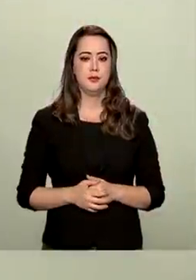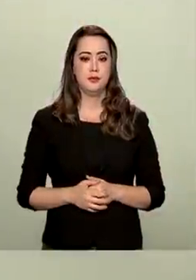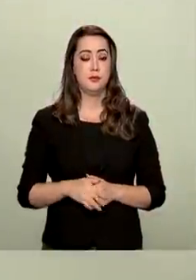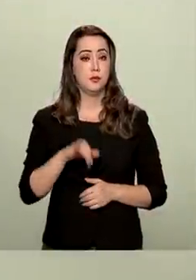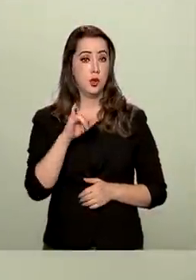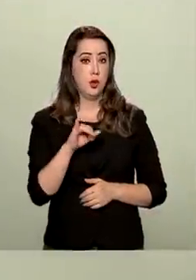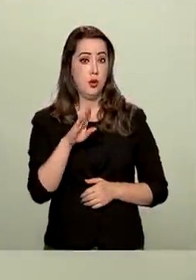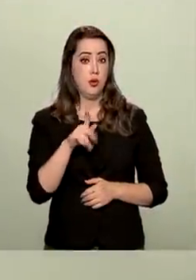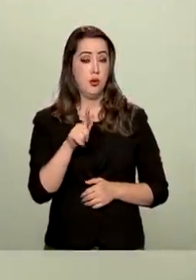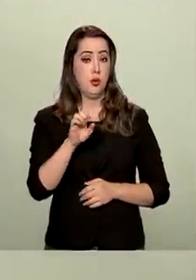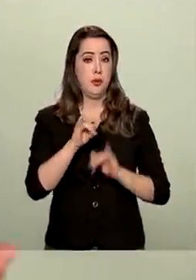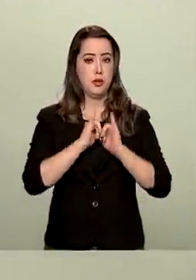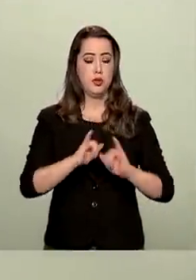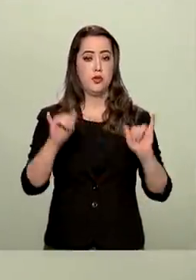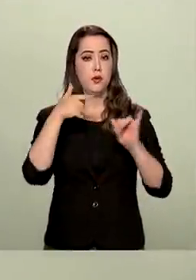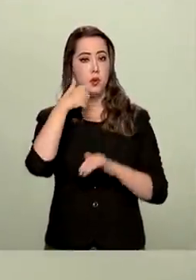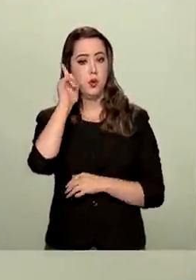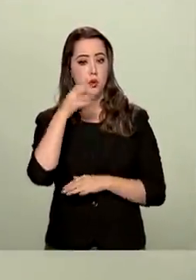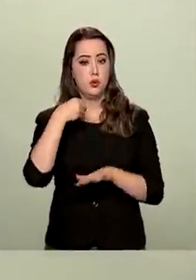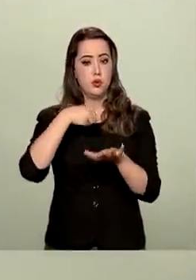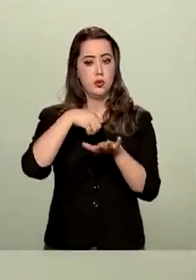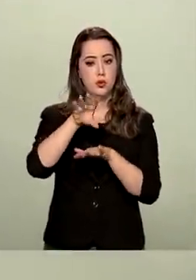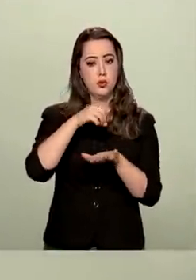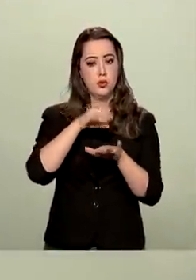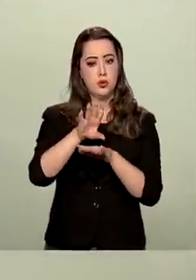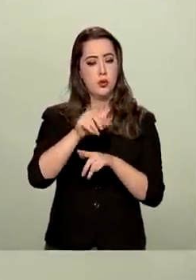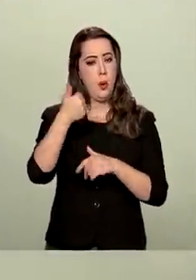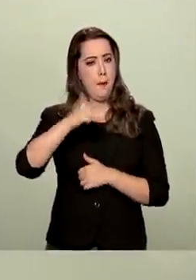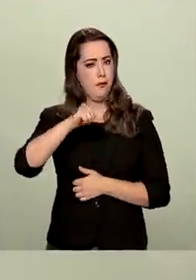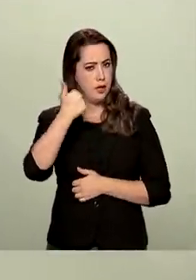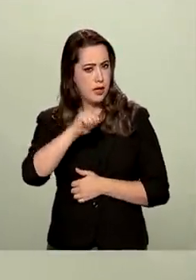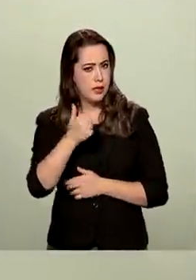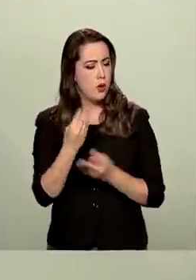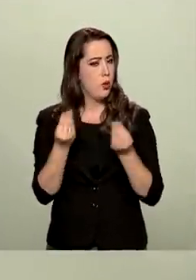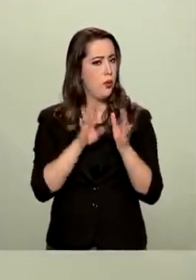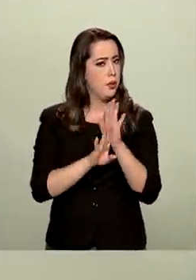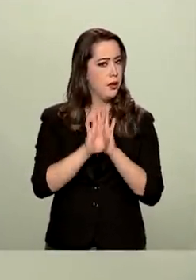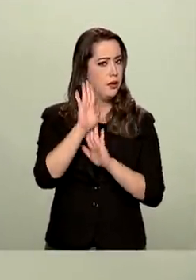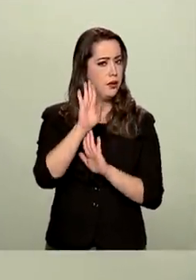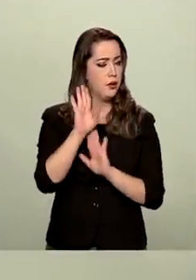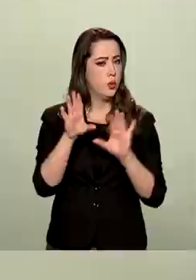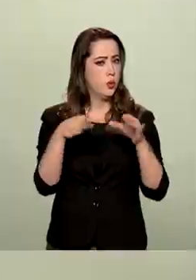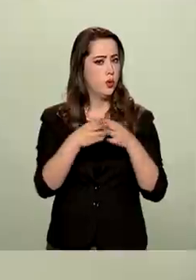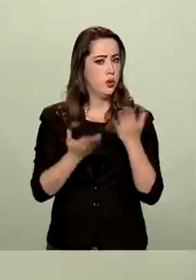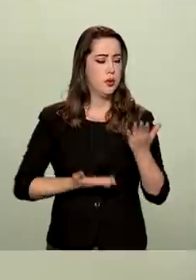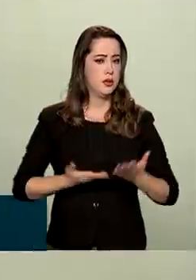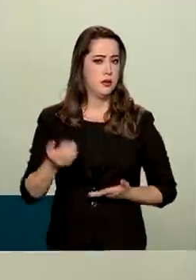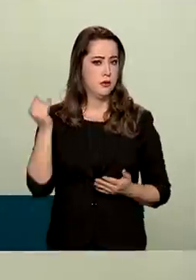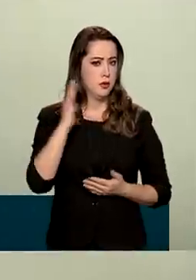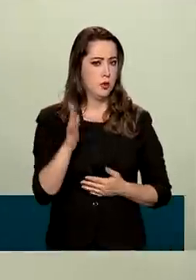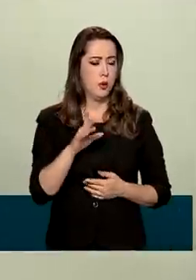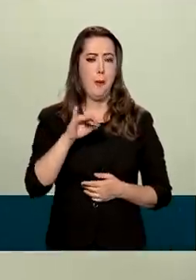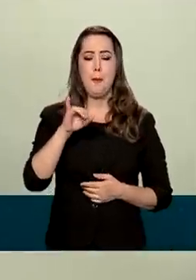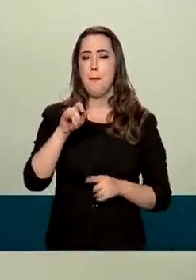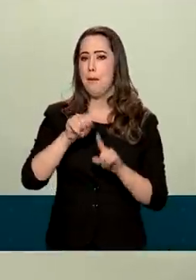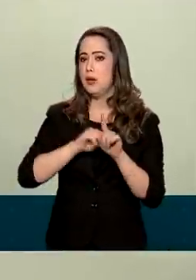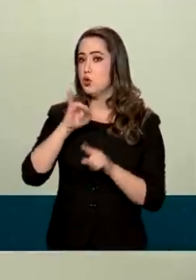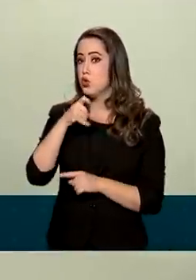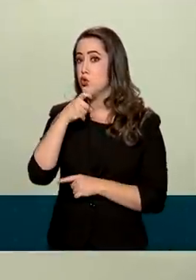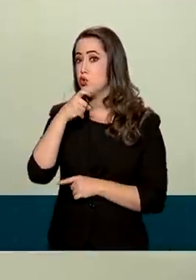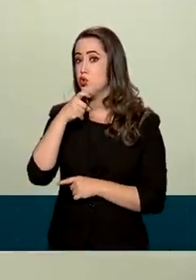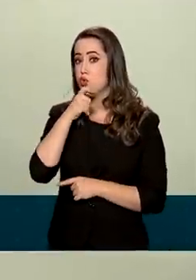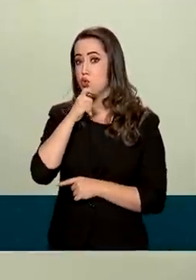IBGE divulgou ontem a sua estimativa sobre o crescimento do setor de serviços no Brasil em julho. E,